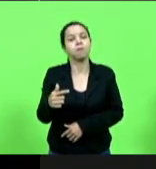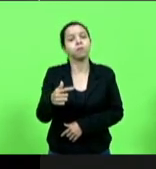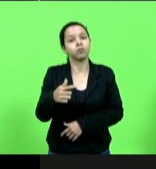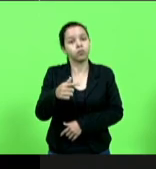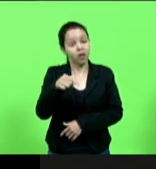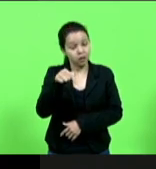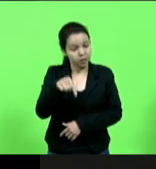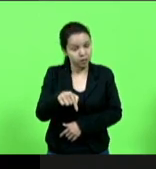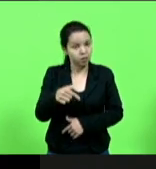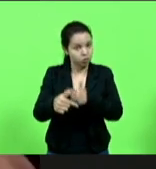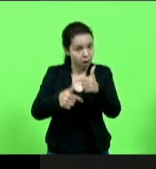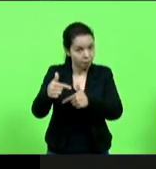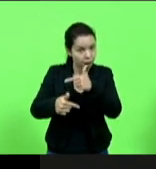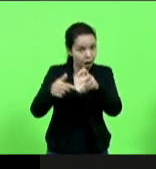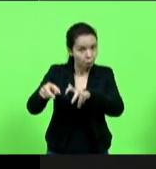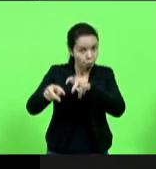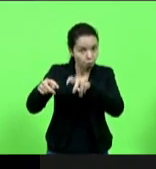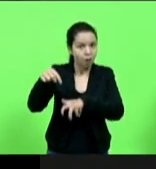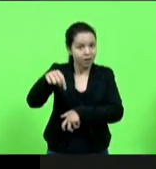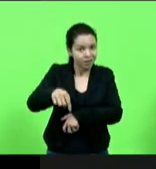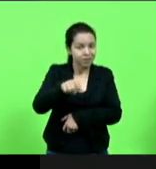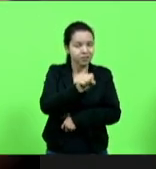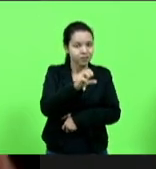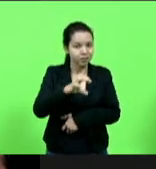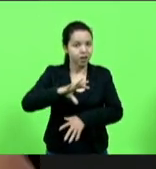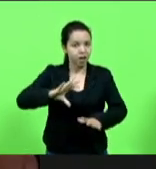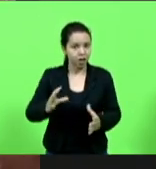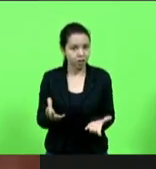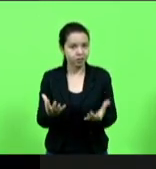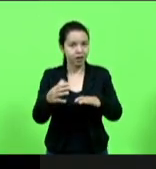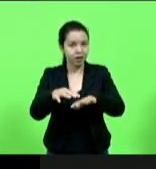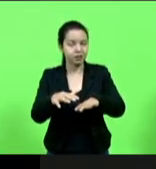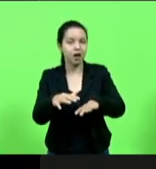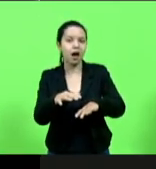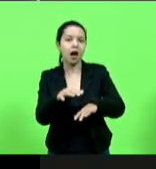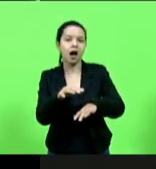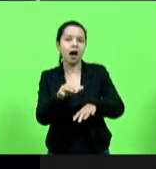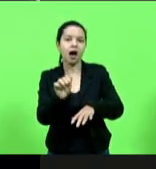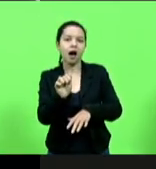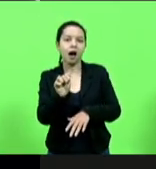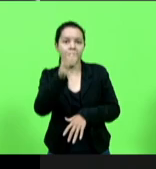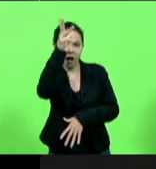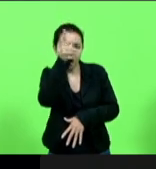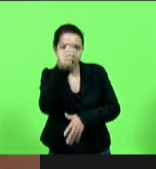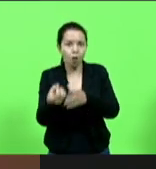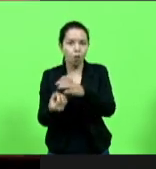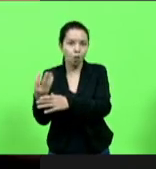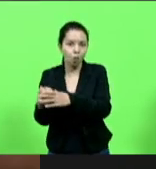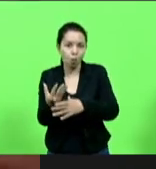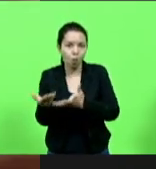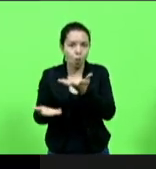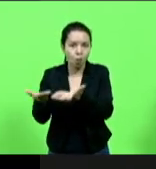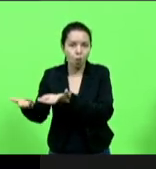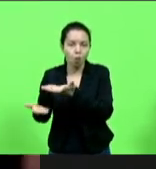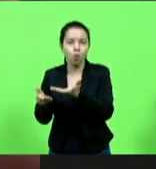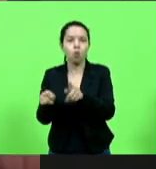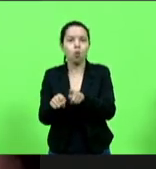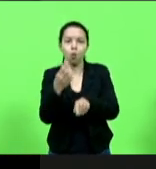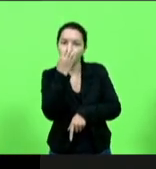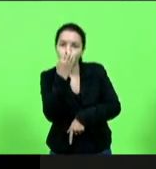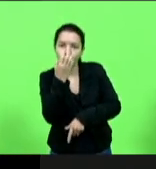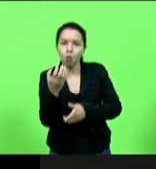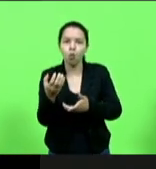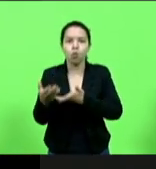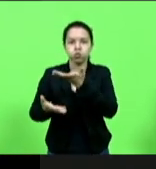Santa Catarina a integração da avicultura da suinocultura o associativismo